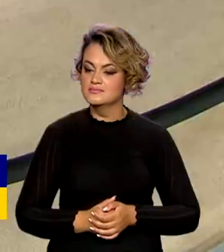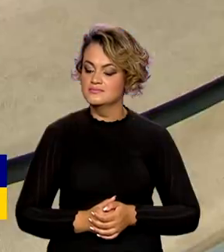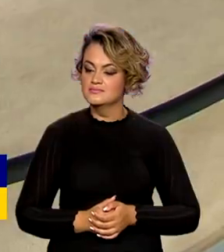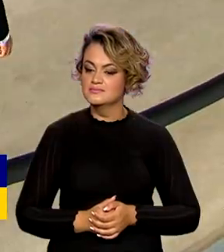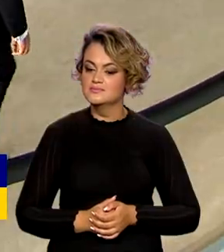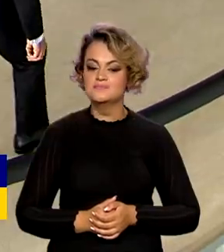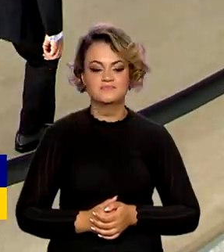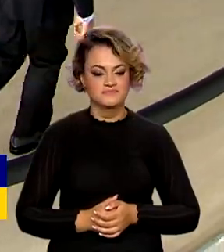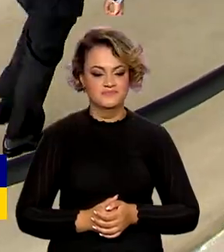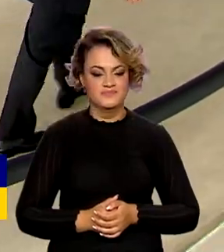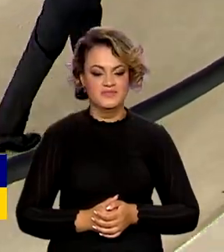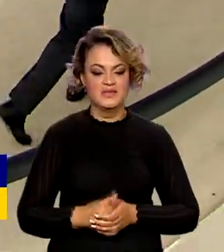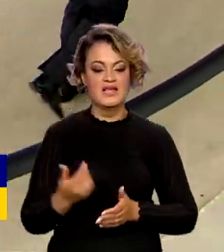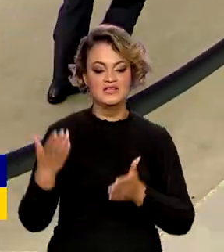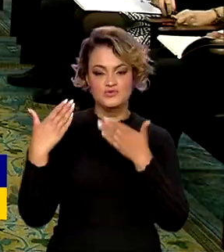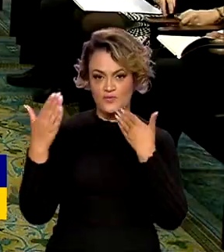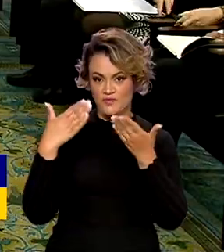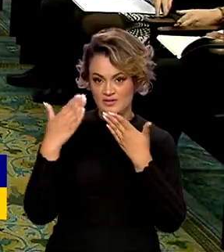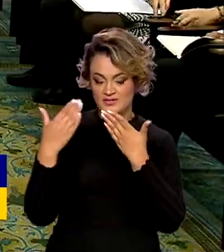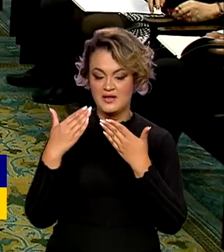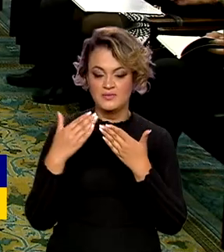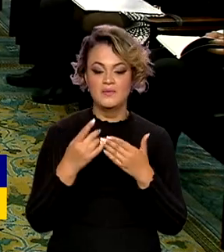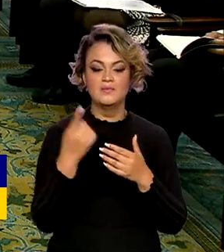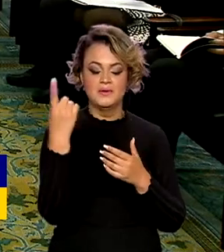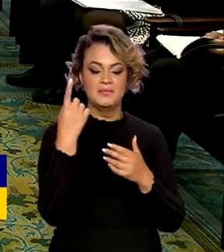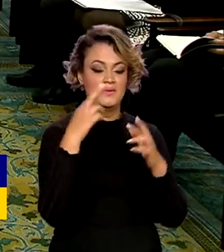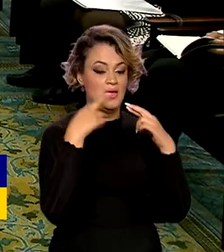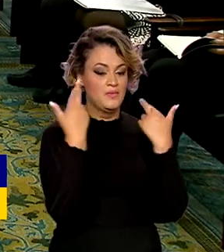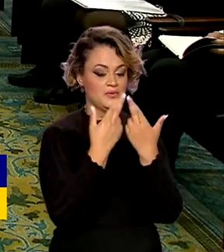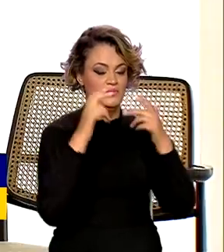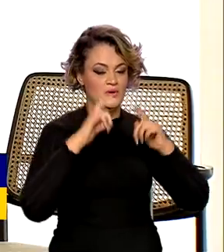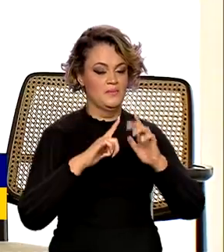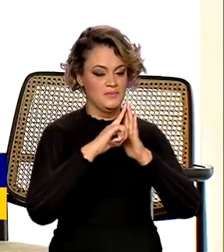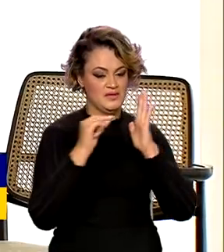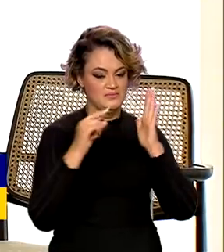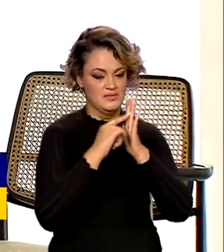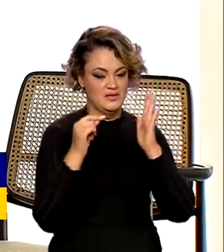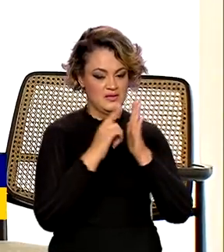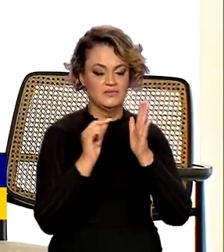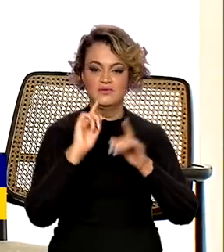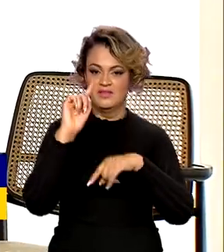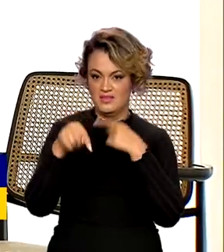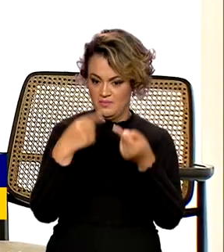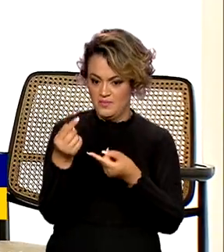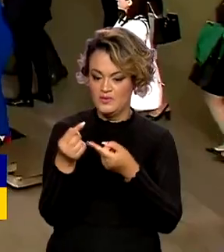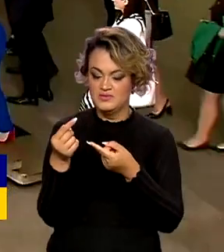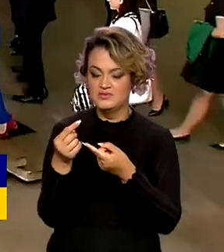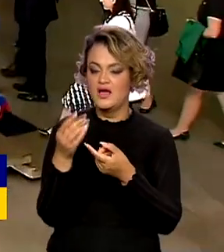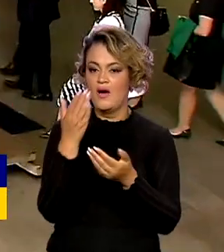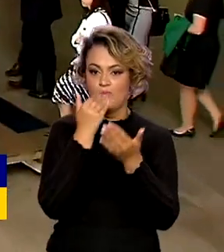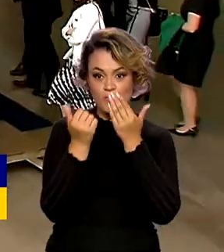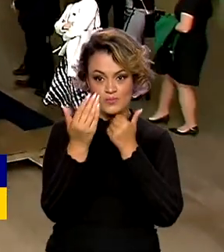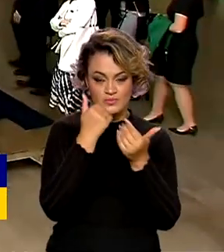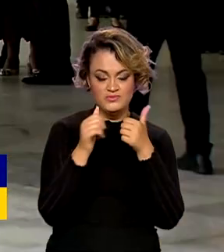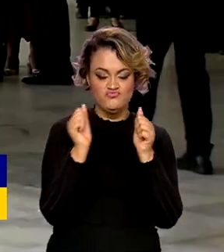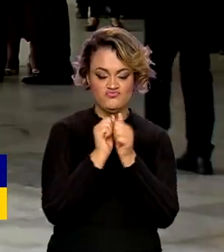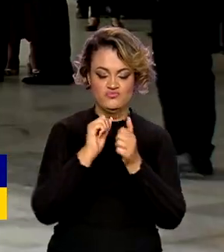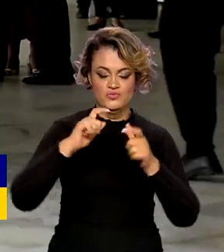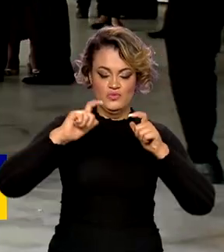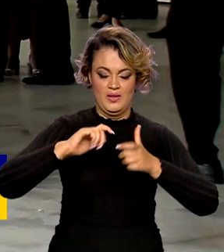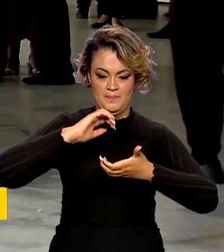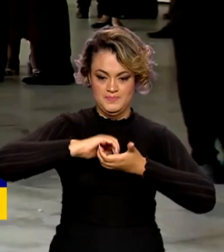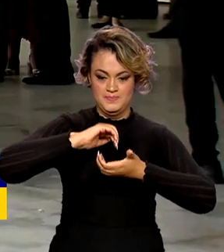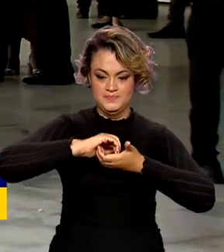O primeiro compromisso dos dois foi uma reunião no Palácio do Planalto. Na sequência, Lula ofereceu um almoço ao colega